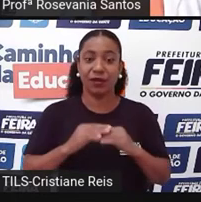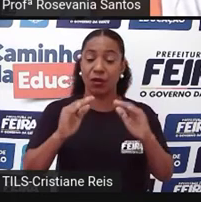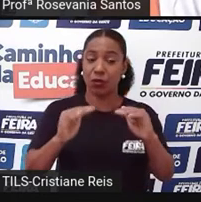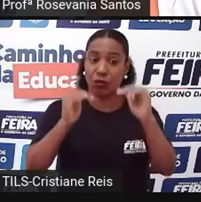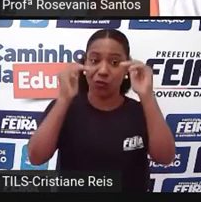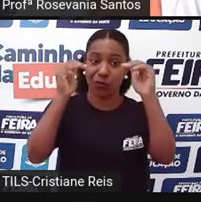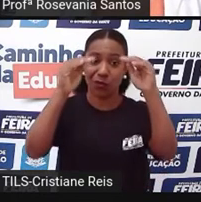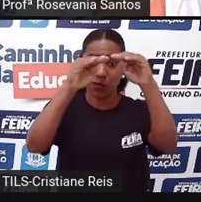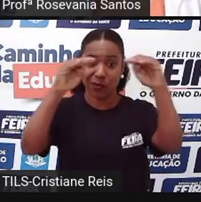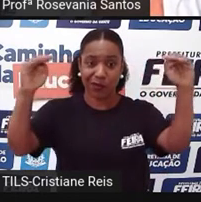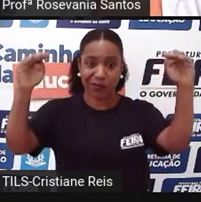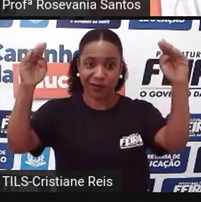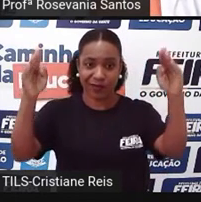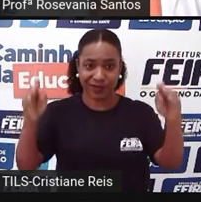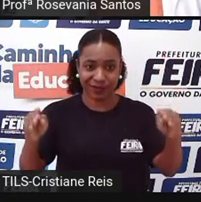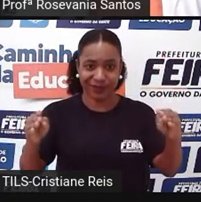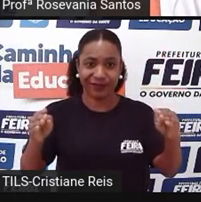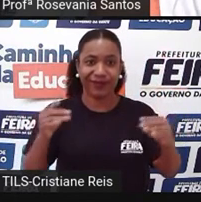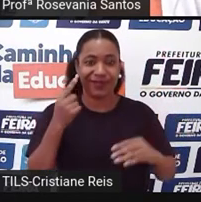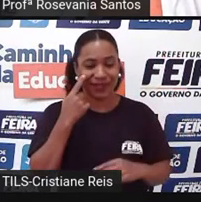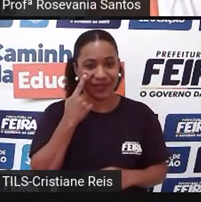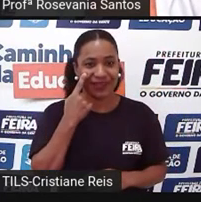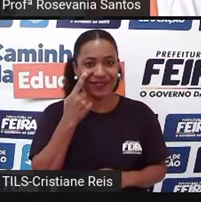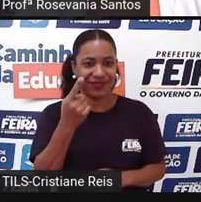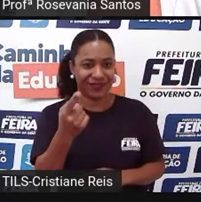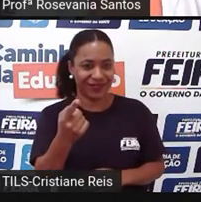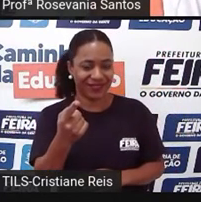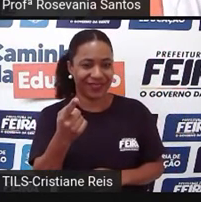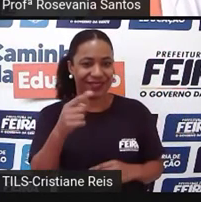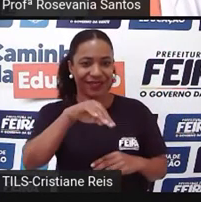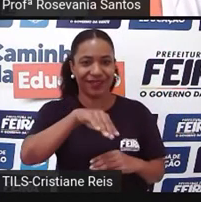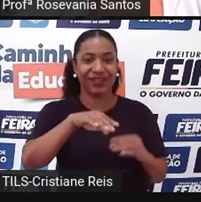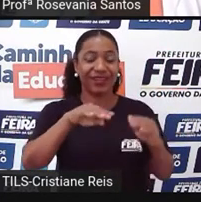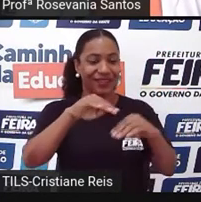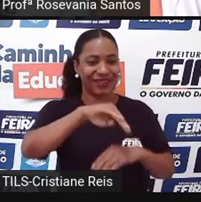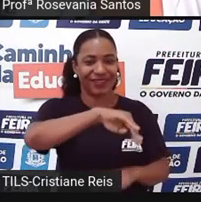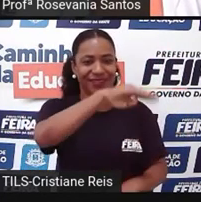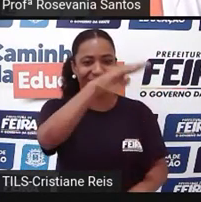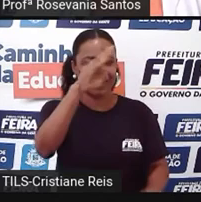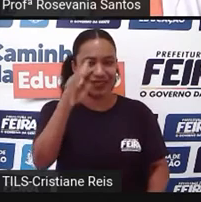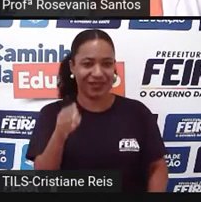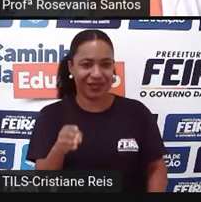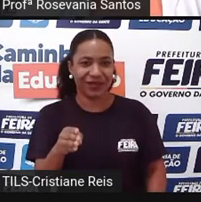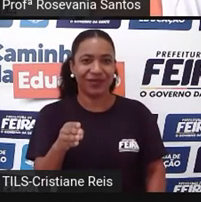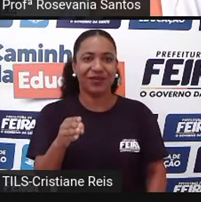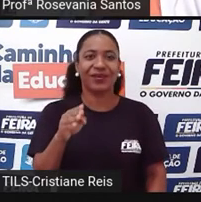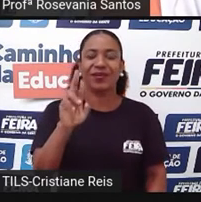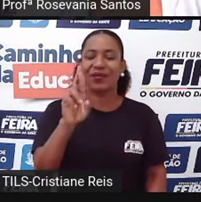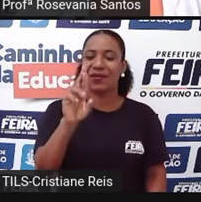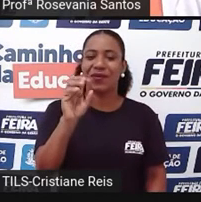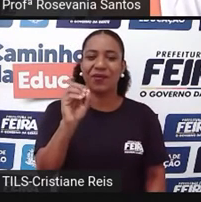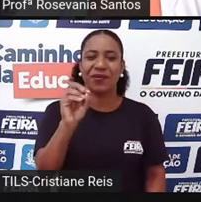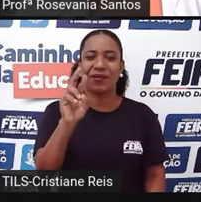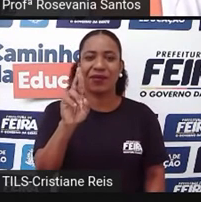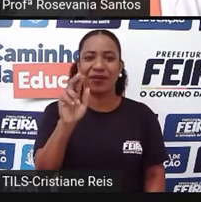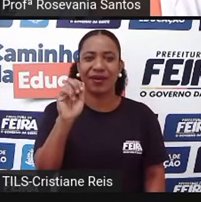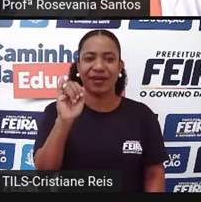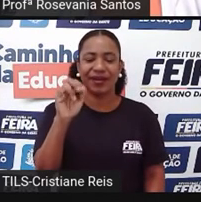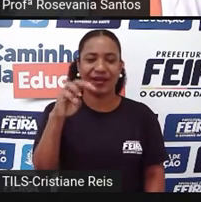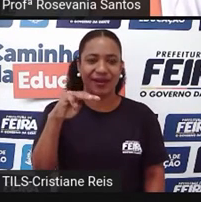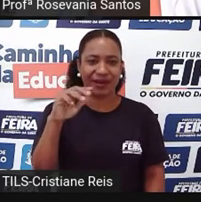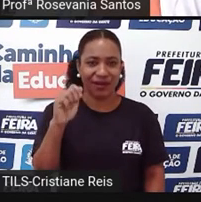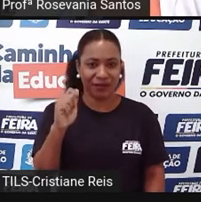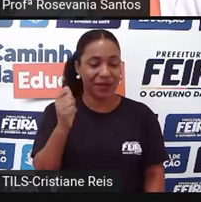de colocar, né, o Monte Roraima, vocês que estão assistindo, né, a novela lá, né, Império, e sempre